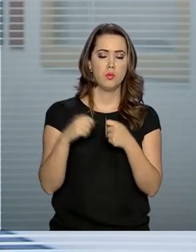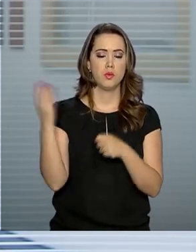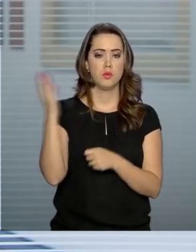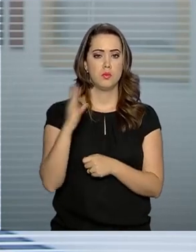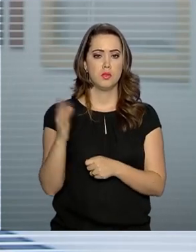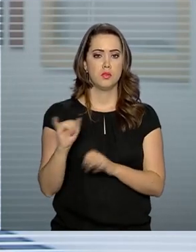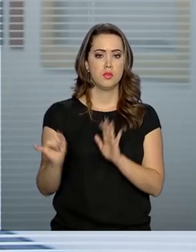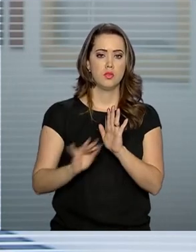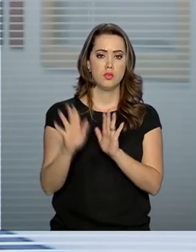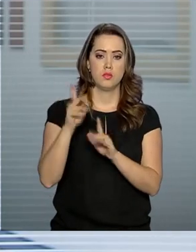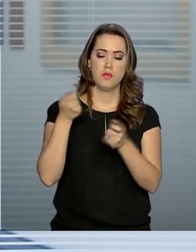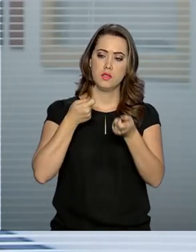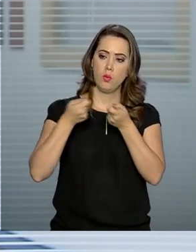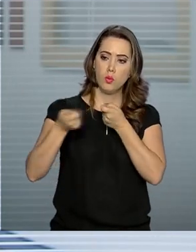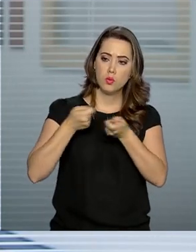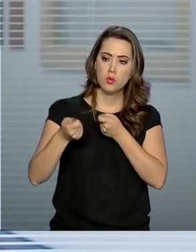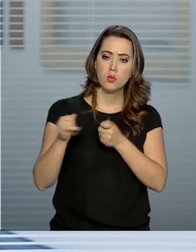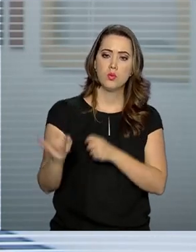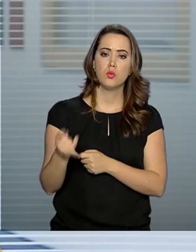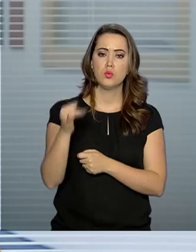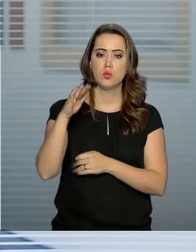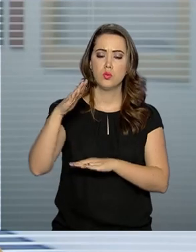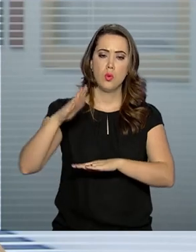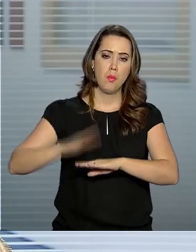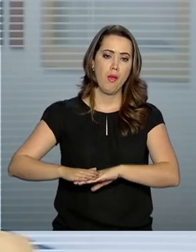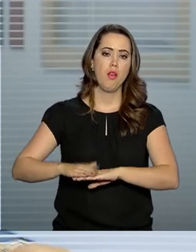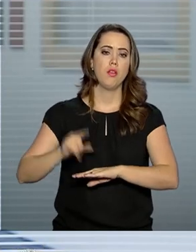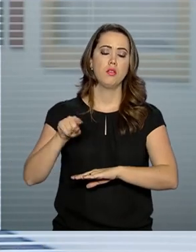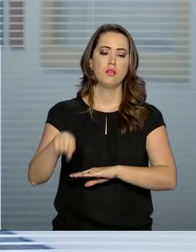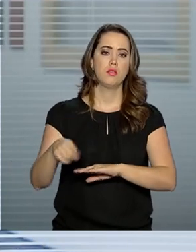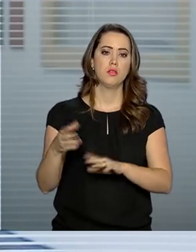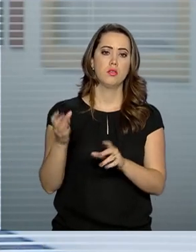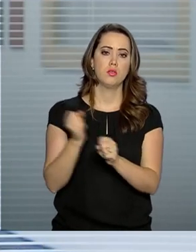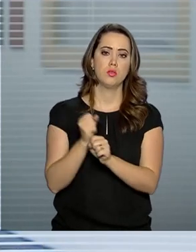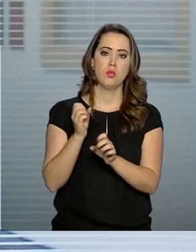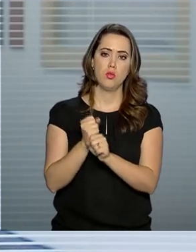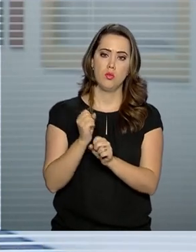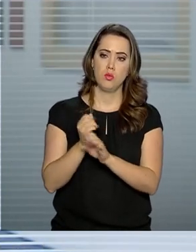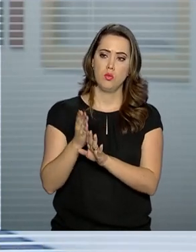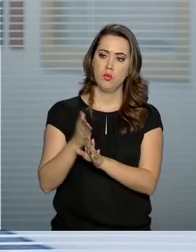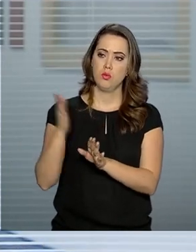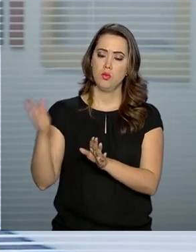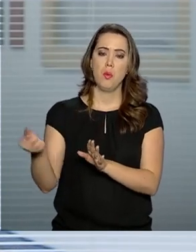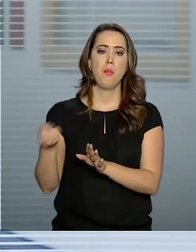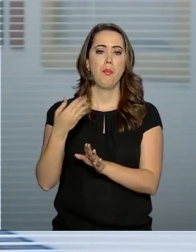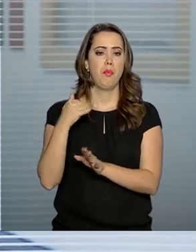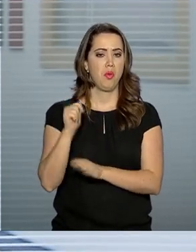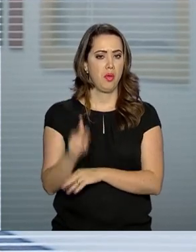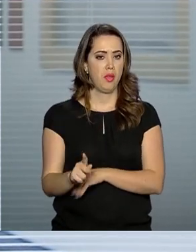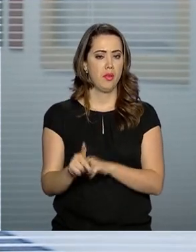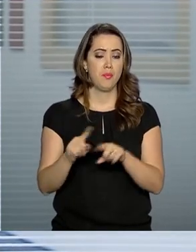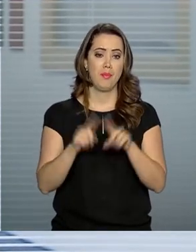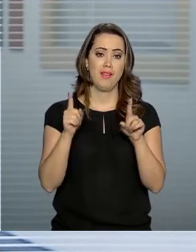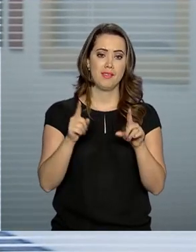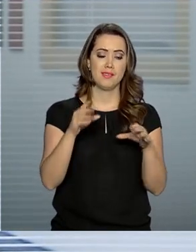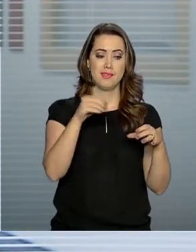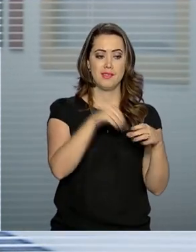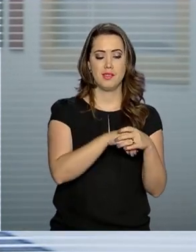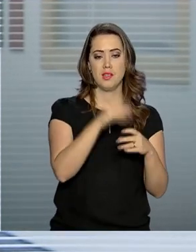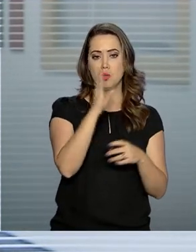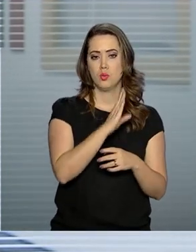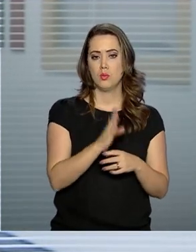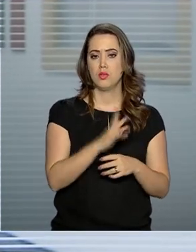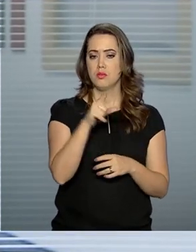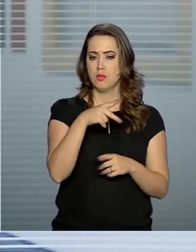inflação controlada Juros baixos Contas externas indo muito bem Só que a gente tem um problema